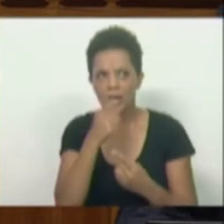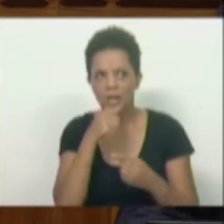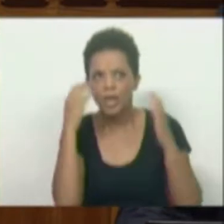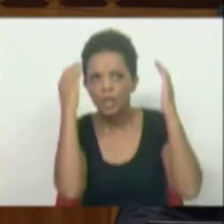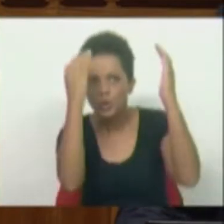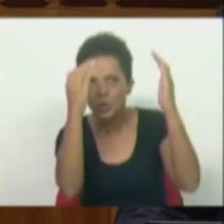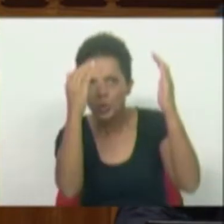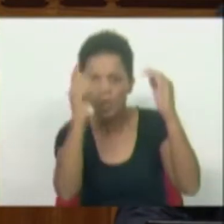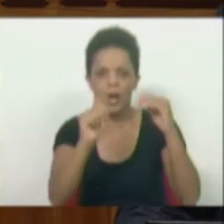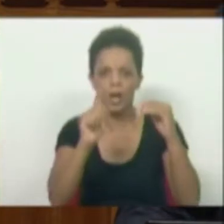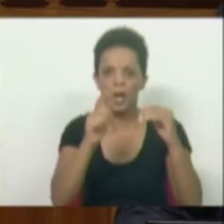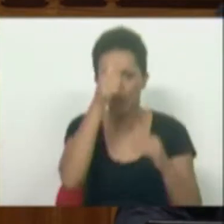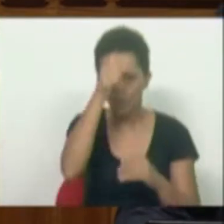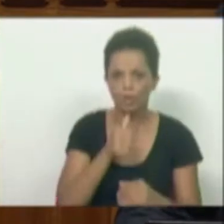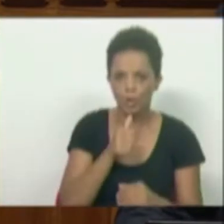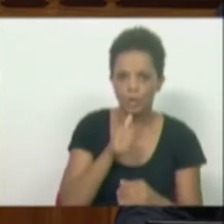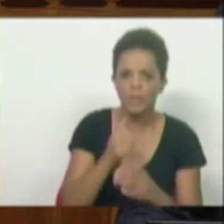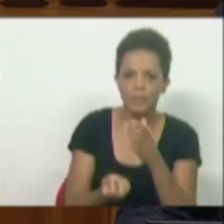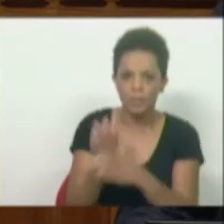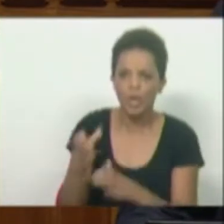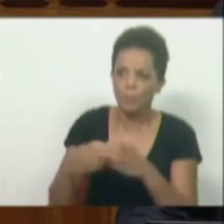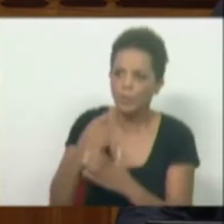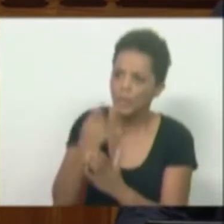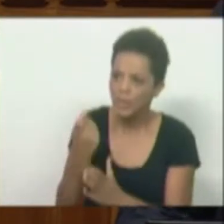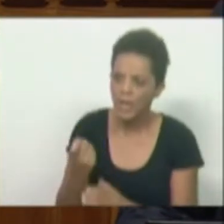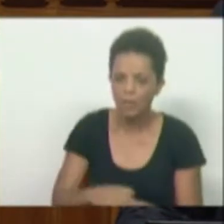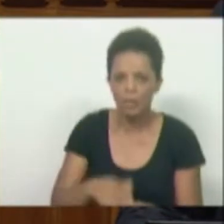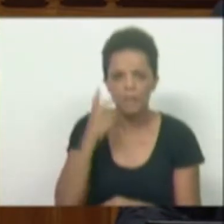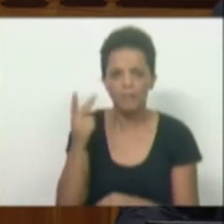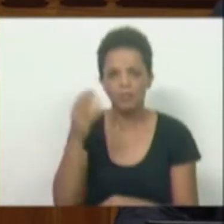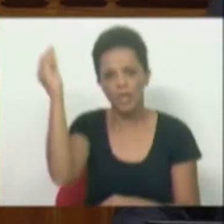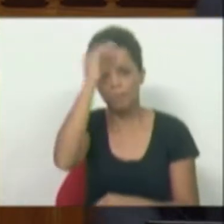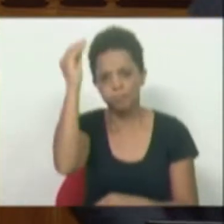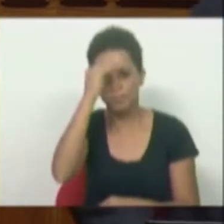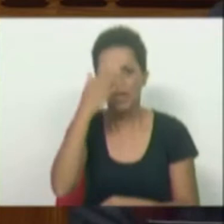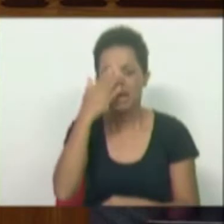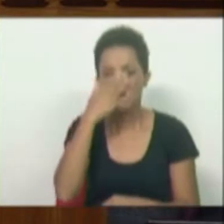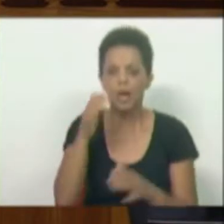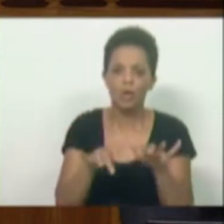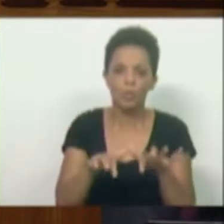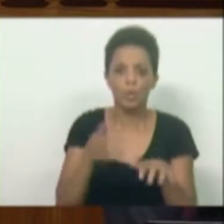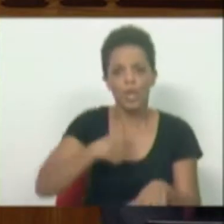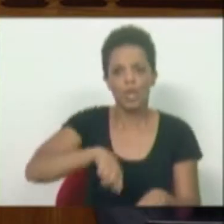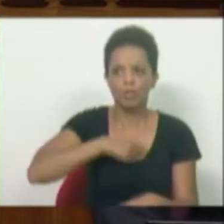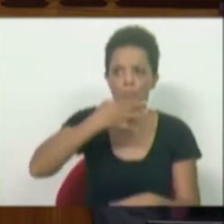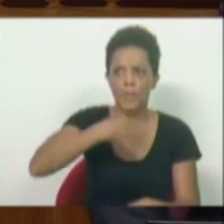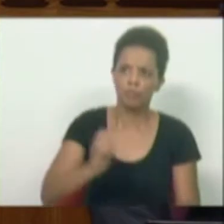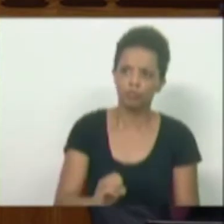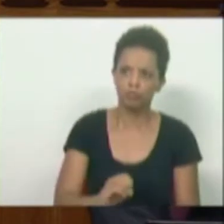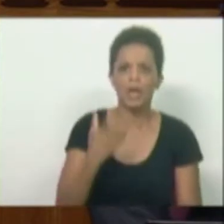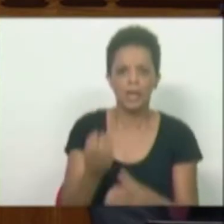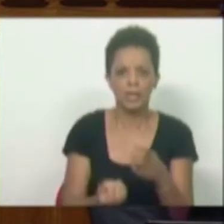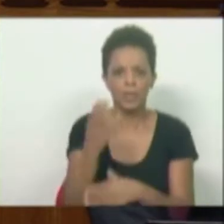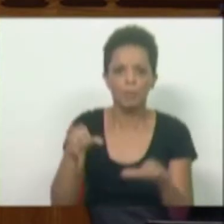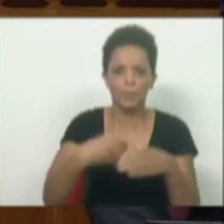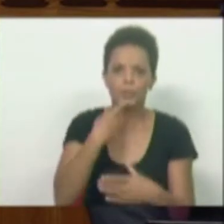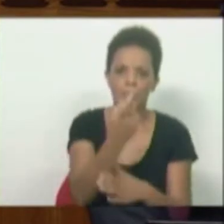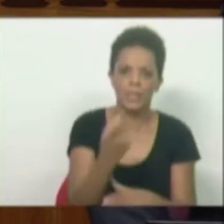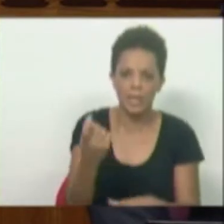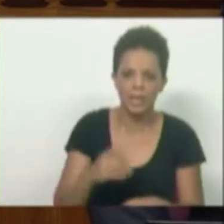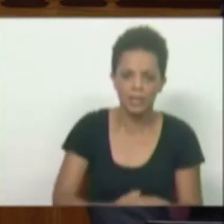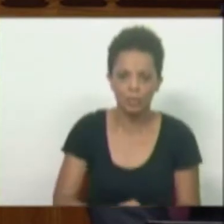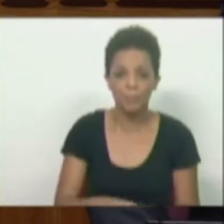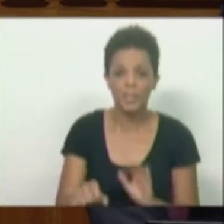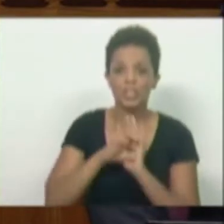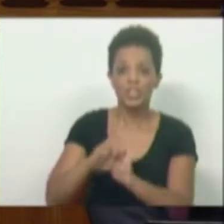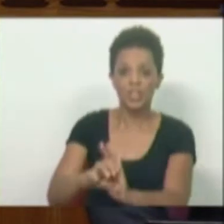Vamos fazer uma comissão de inquérito. Será que vivemos numa simulação de computador? Bem, não temos certezas, vamos fazer uma comissão de inquérito. É